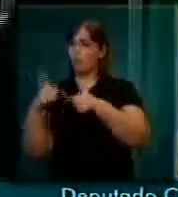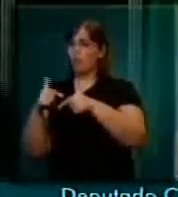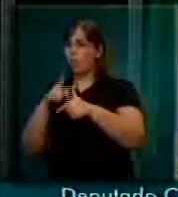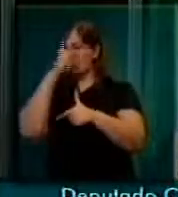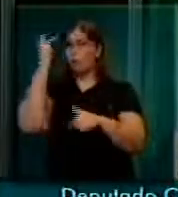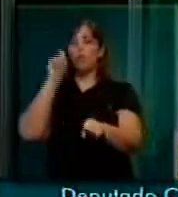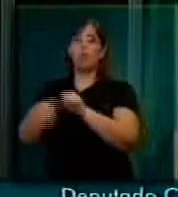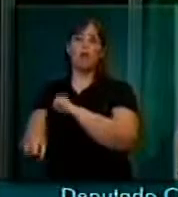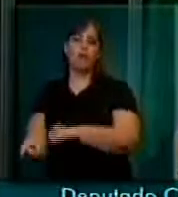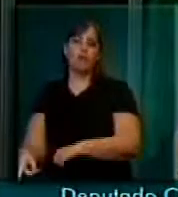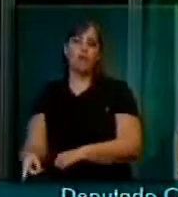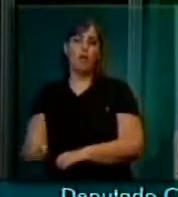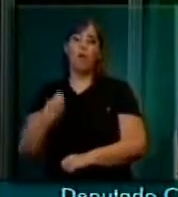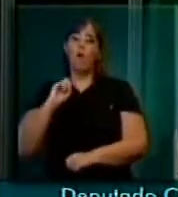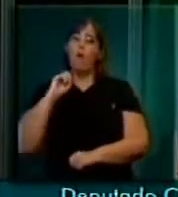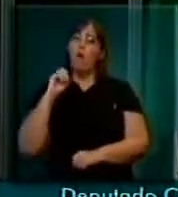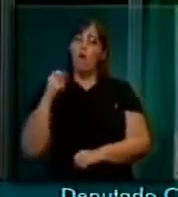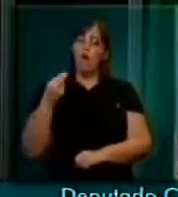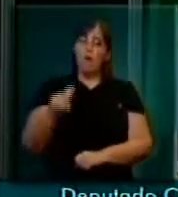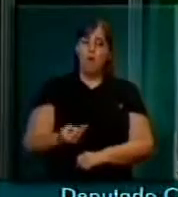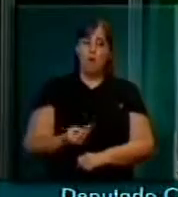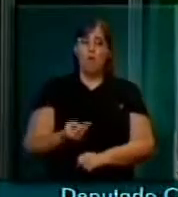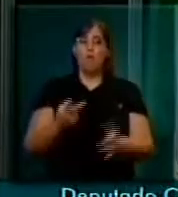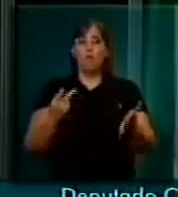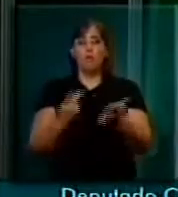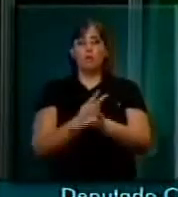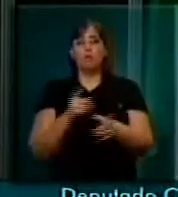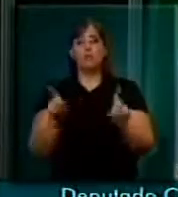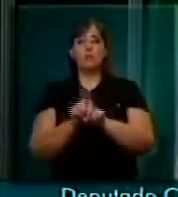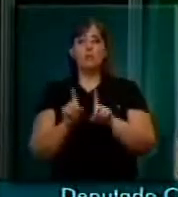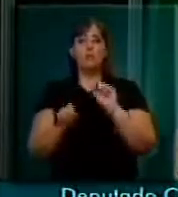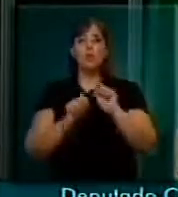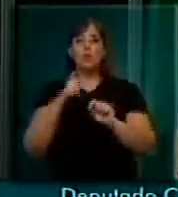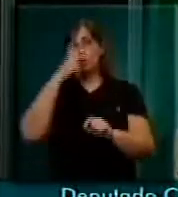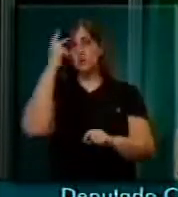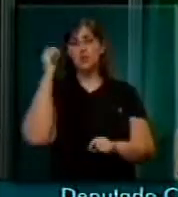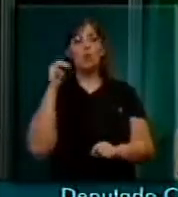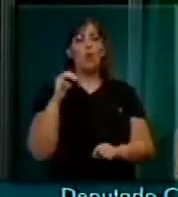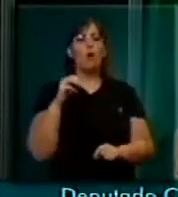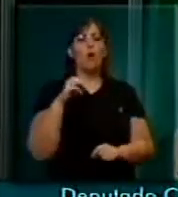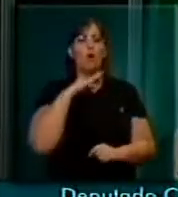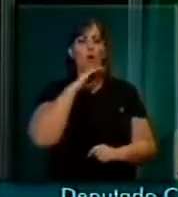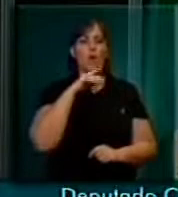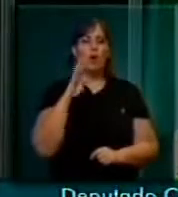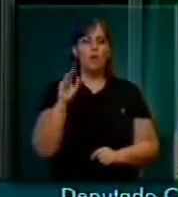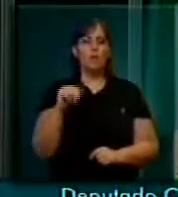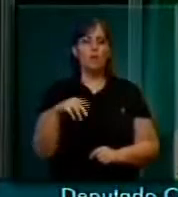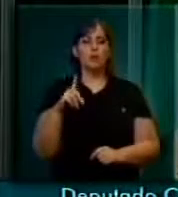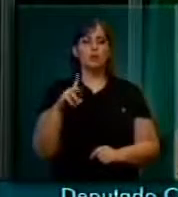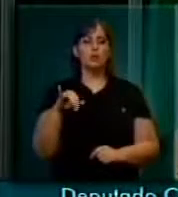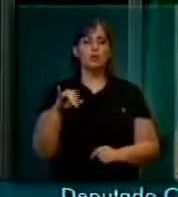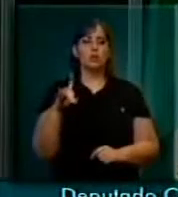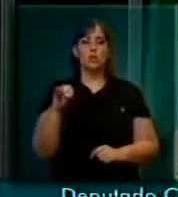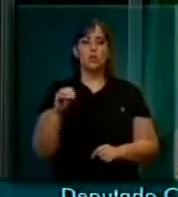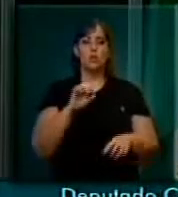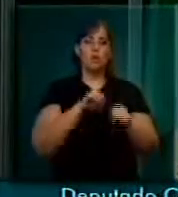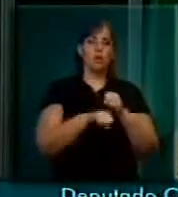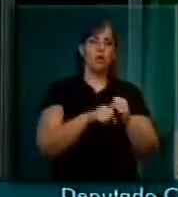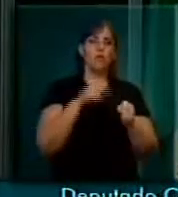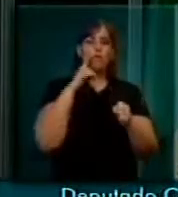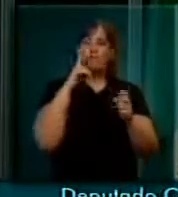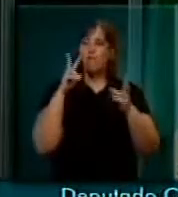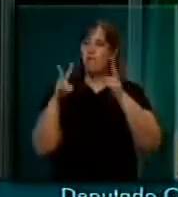variável é quando o bandido, o possível assassino, o malfeitor,